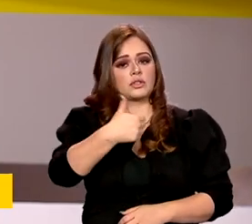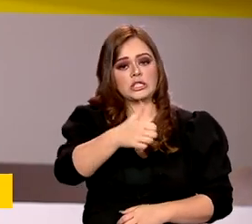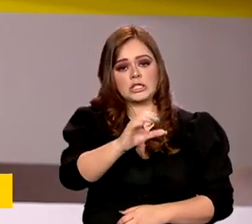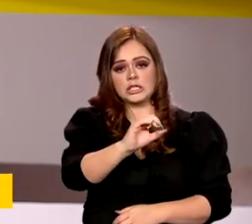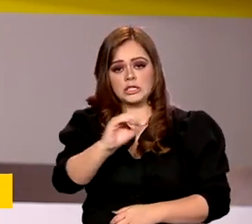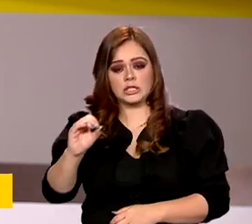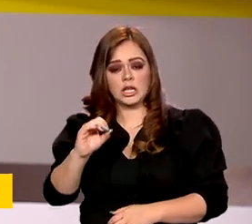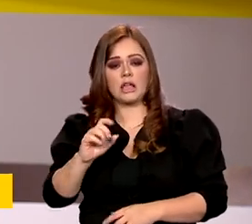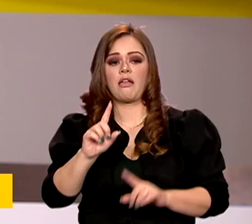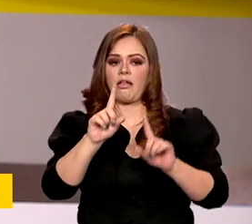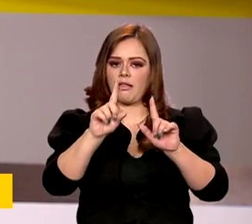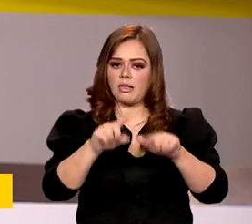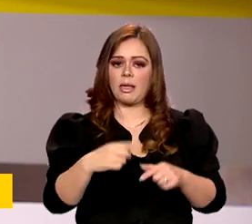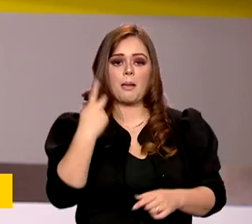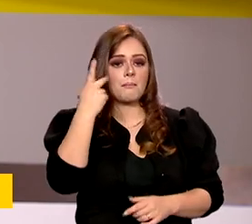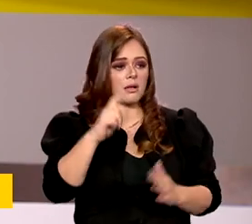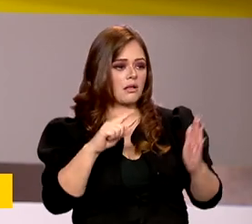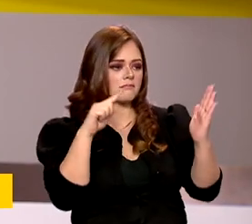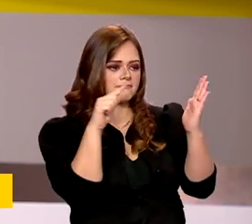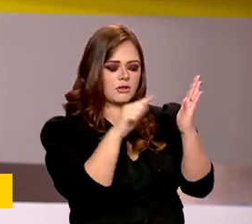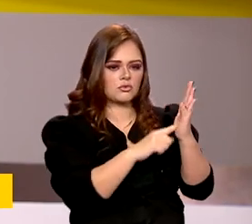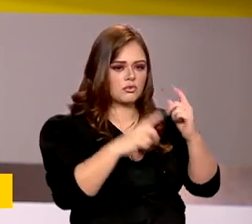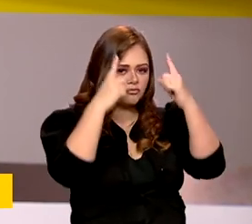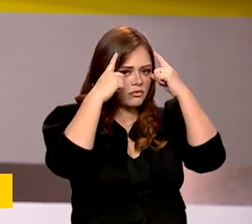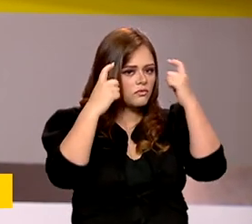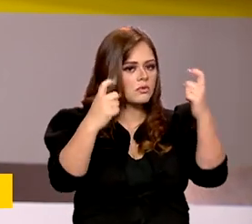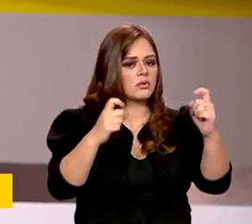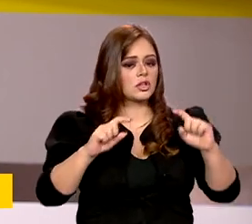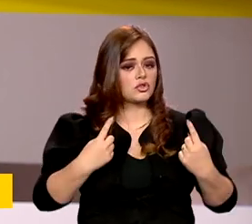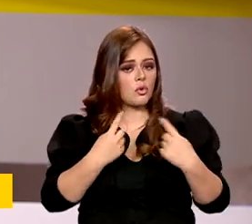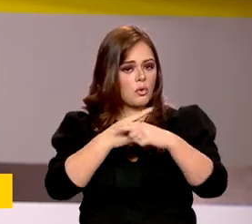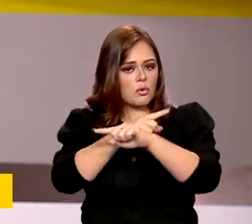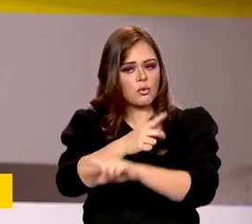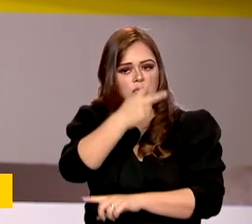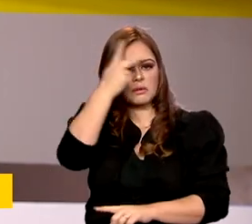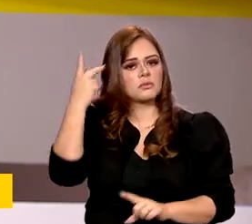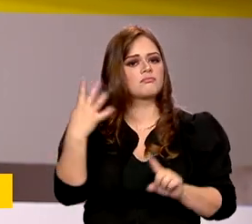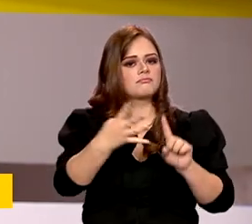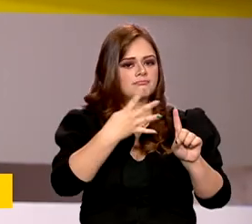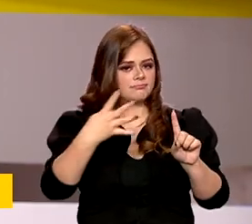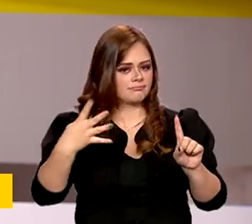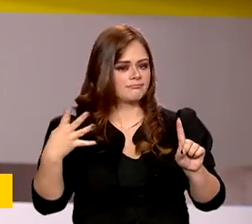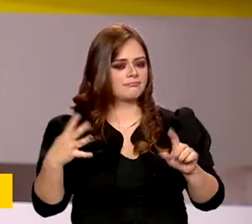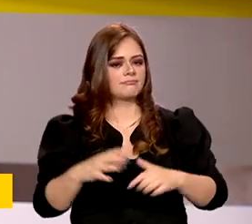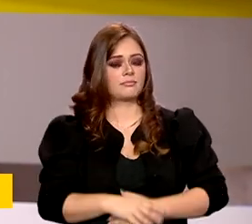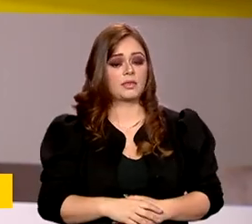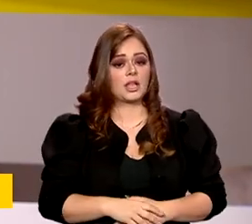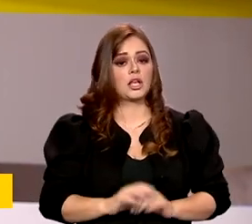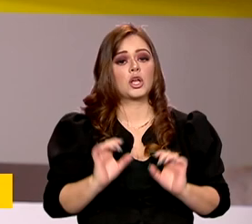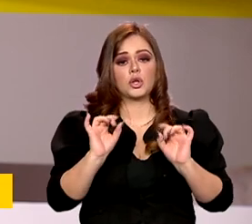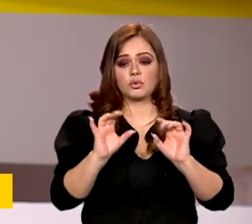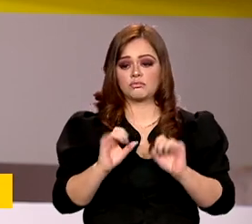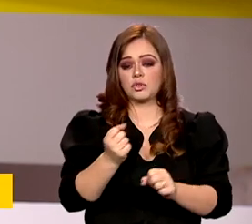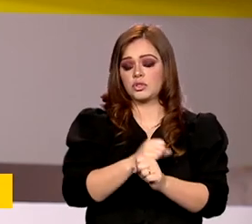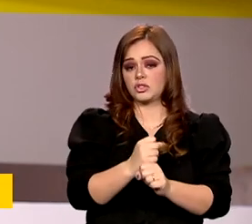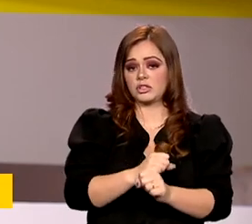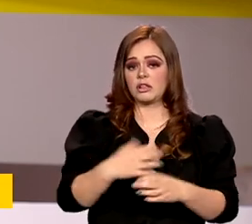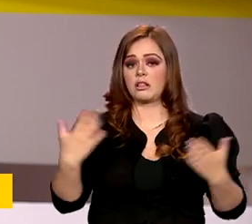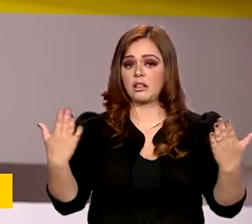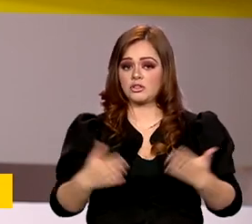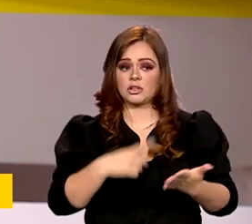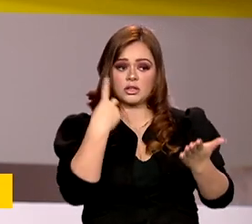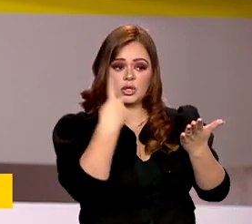canal de denúncias sobre violações de direitos contra a população LGBTQIA+. Apenas neste ano, já foram